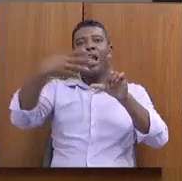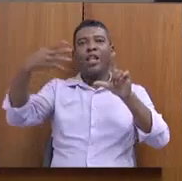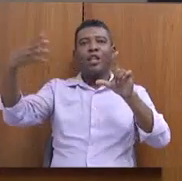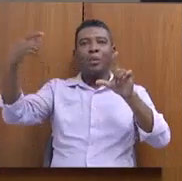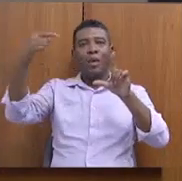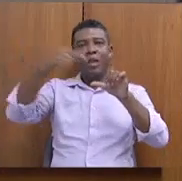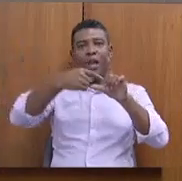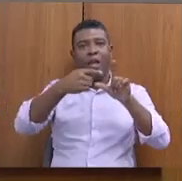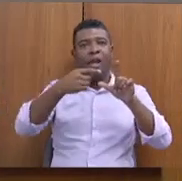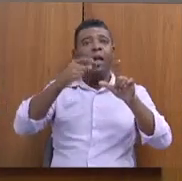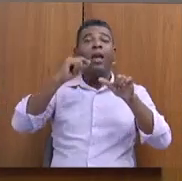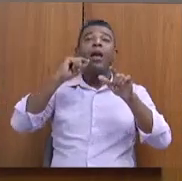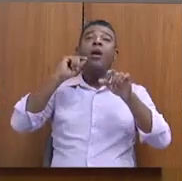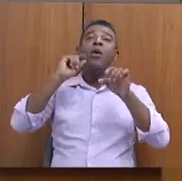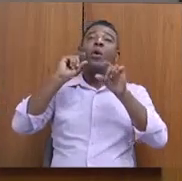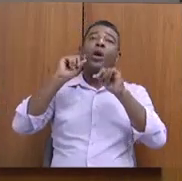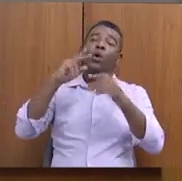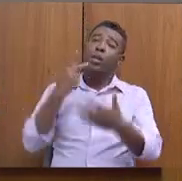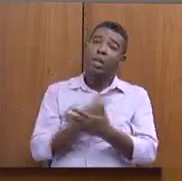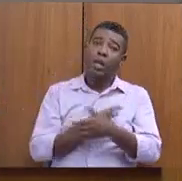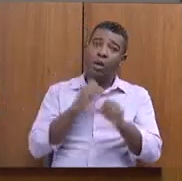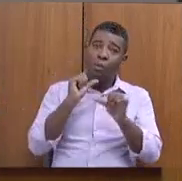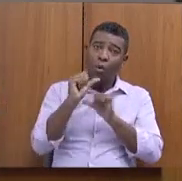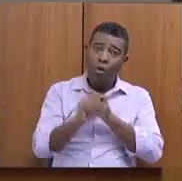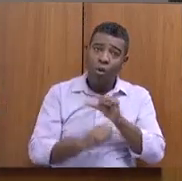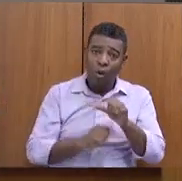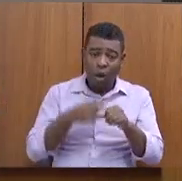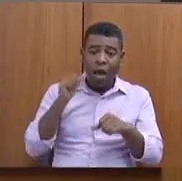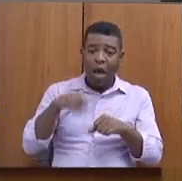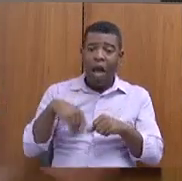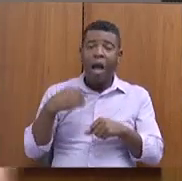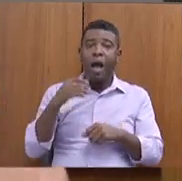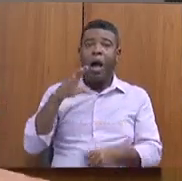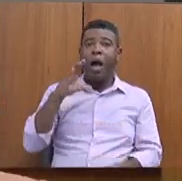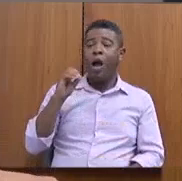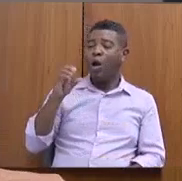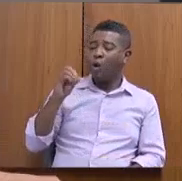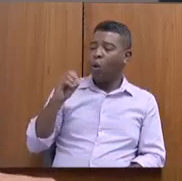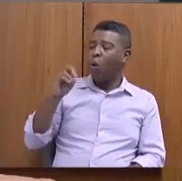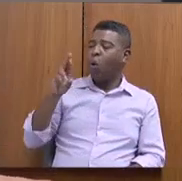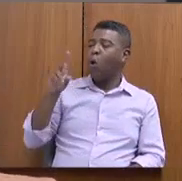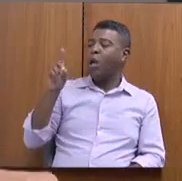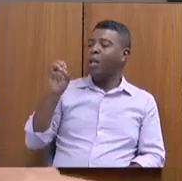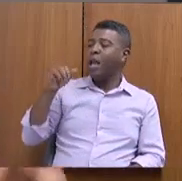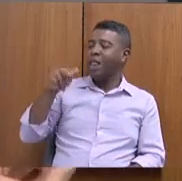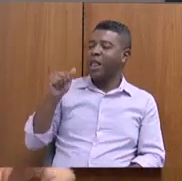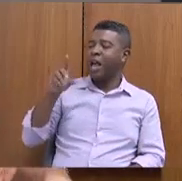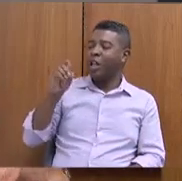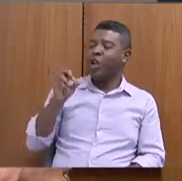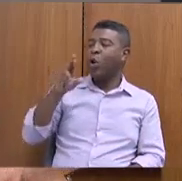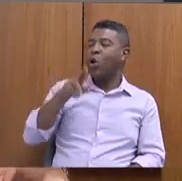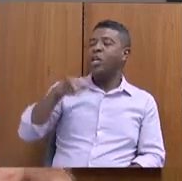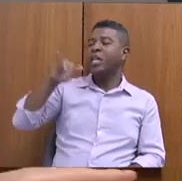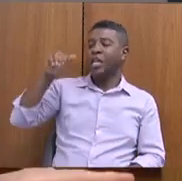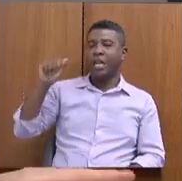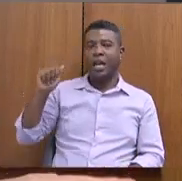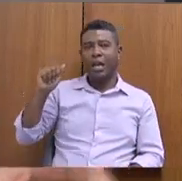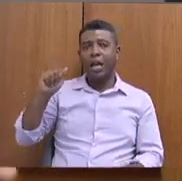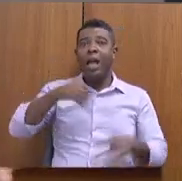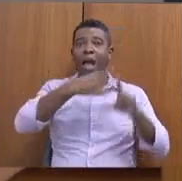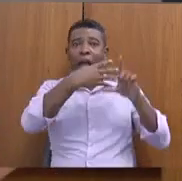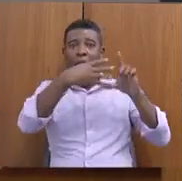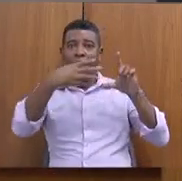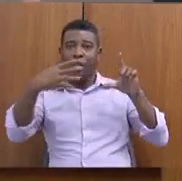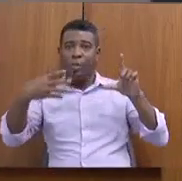CEDES trabalhava. A coordenadoria LGBT nem funciona na diretoria de subsecretaria de Direitos Humanos,